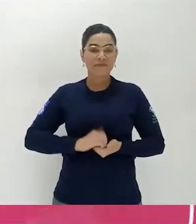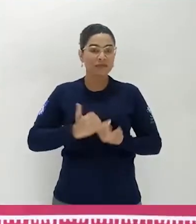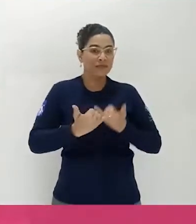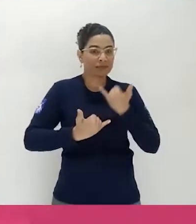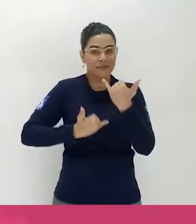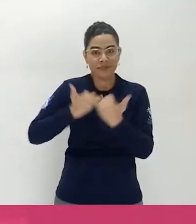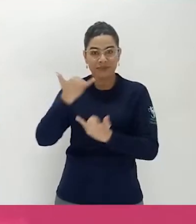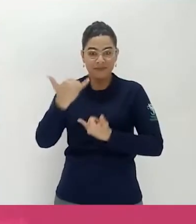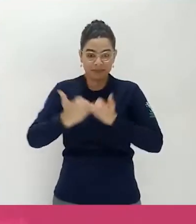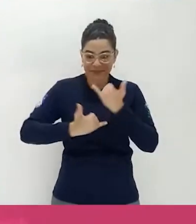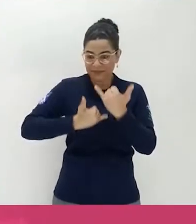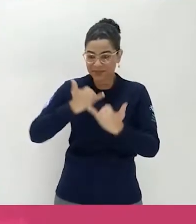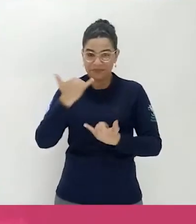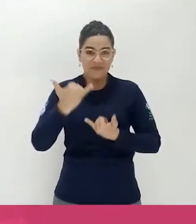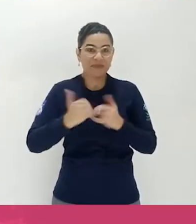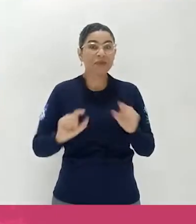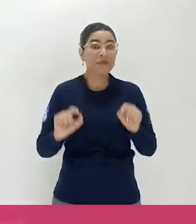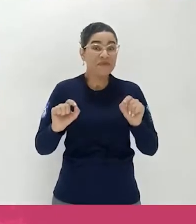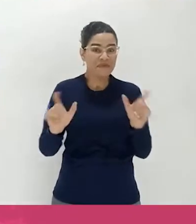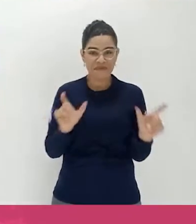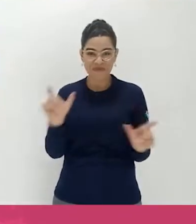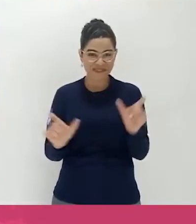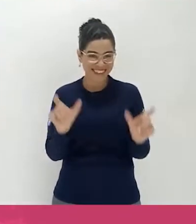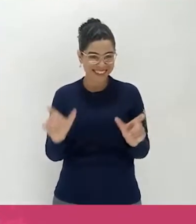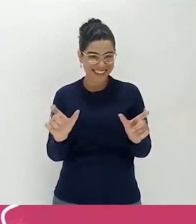Brincando com as palavras.